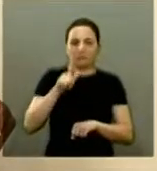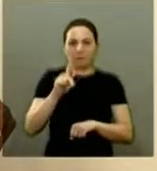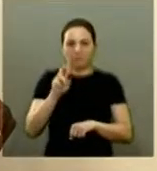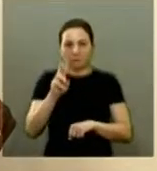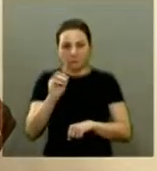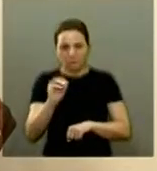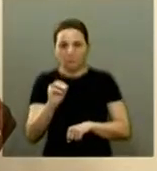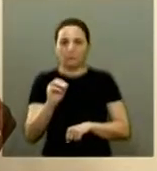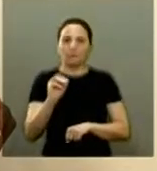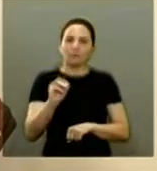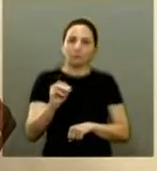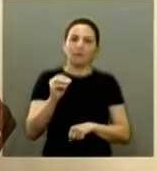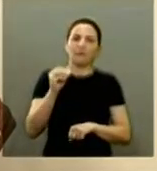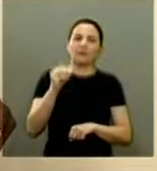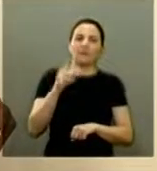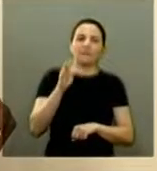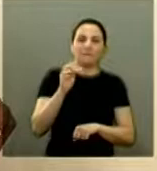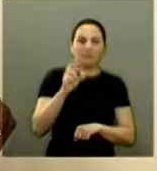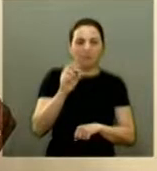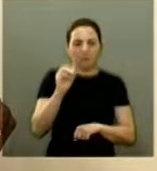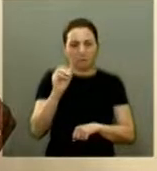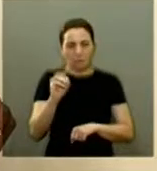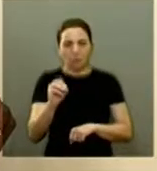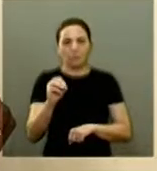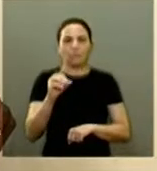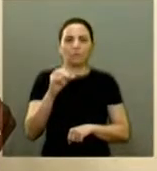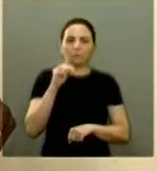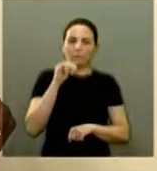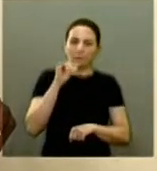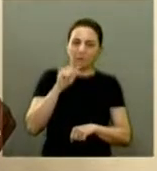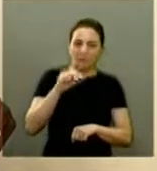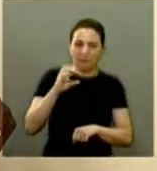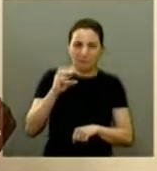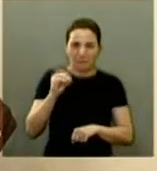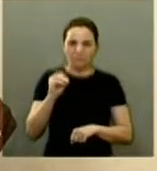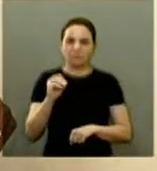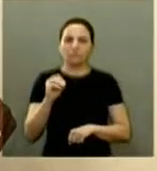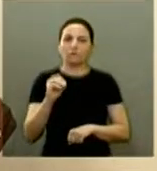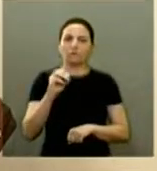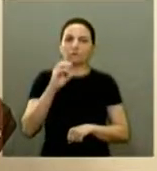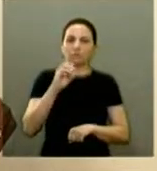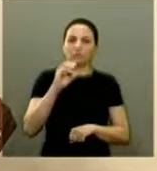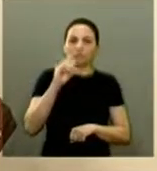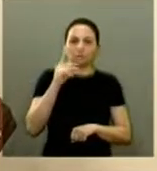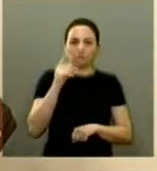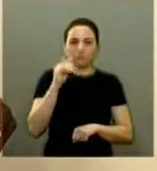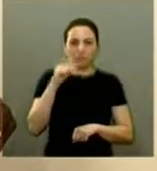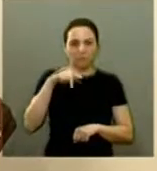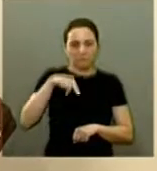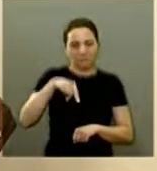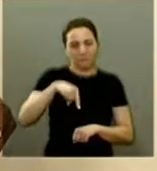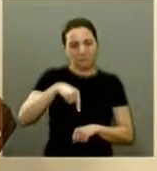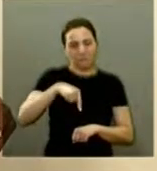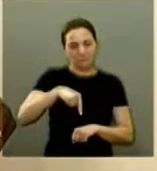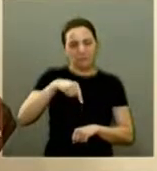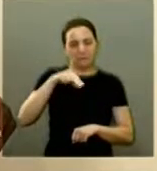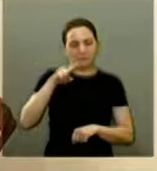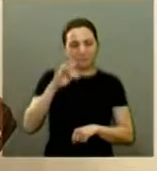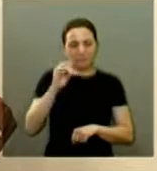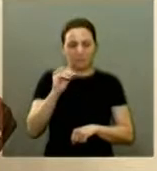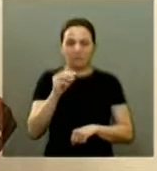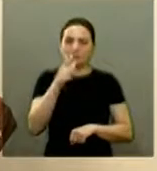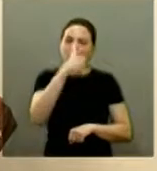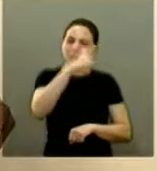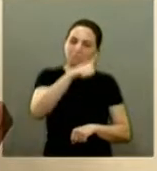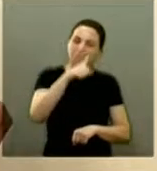Neto ferro e aço de marco Luiz Fernando Vieira o chiquito né e outras